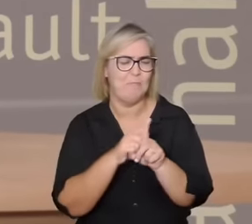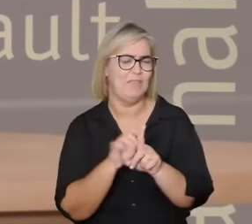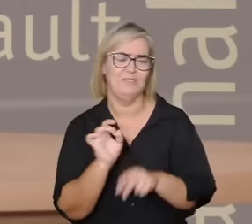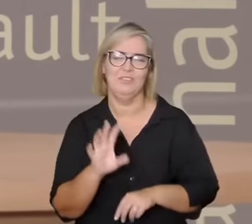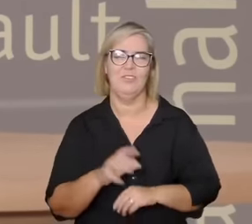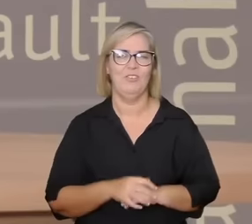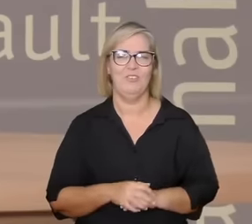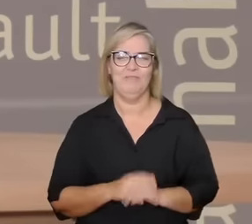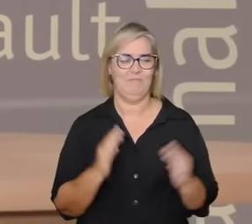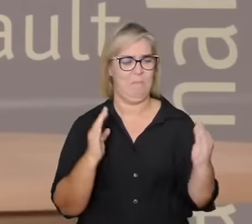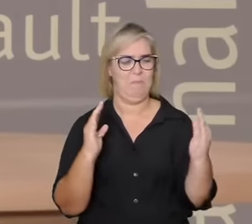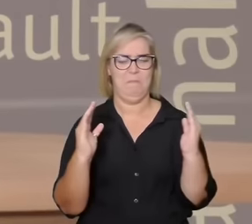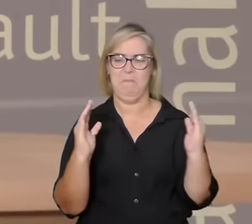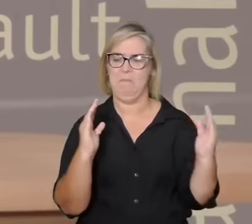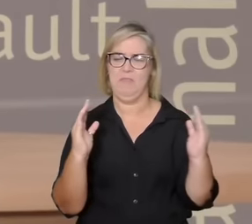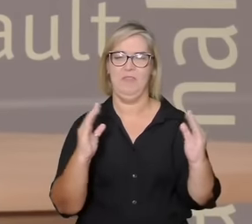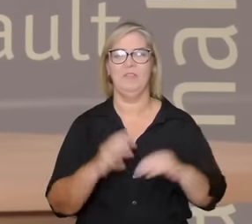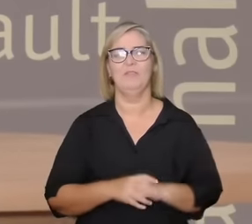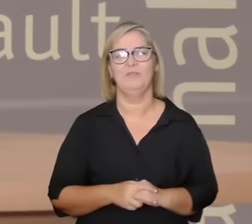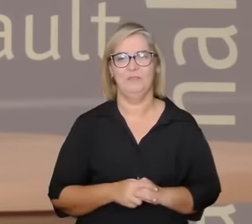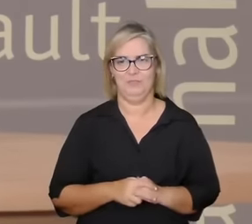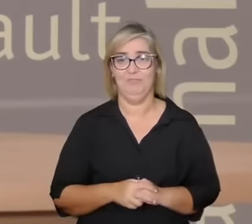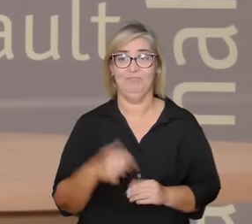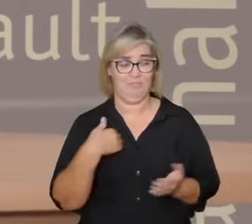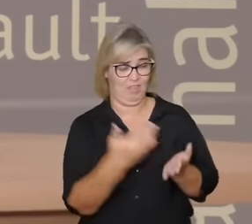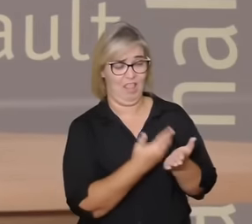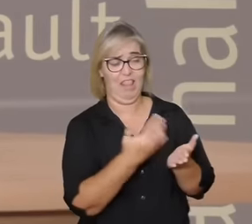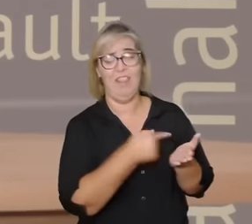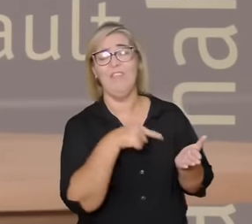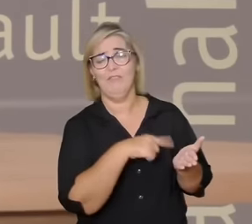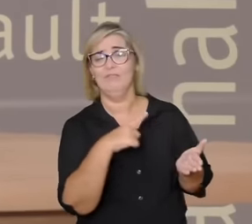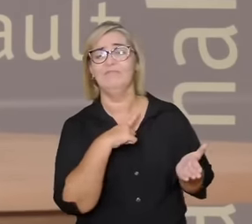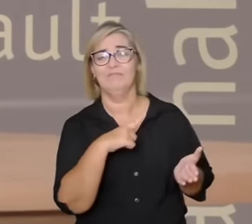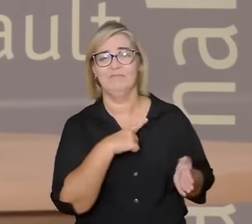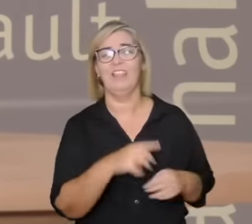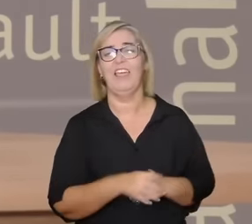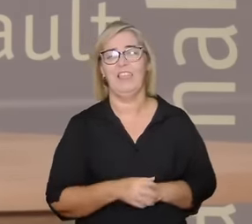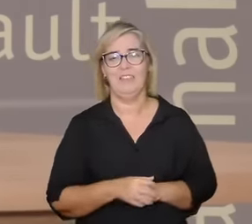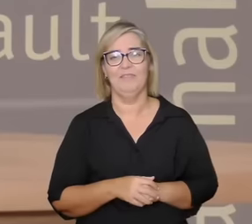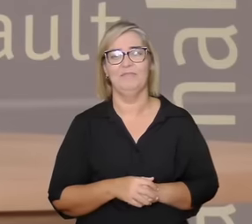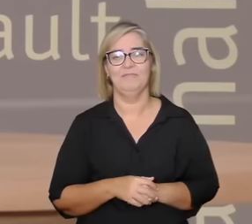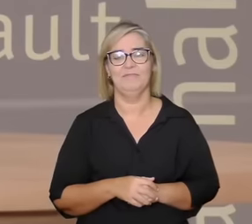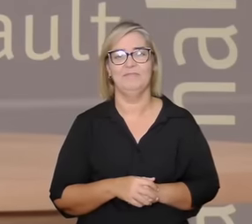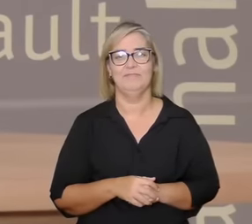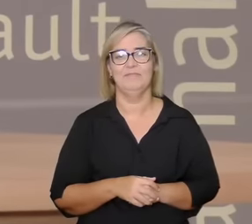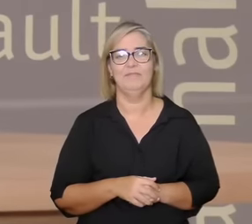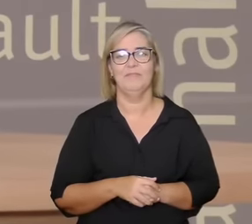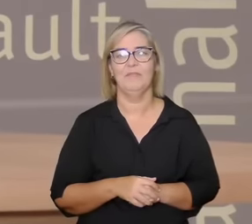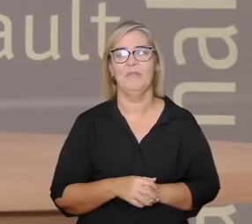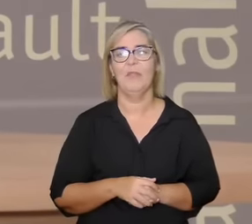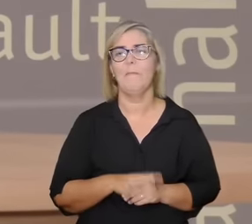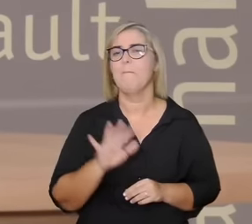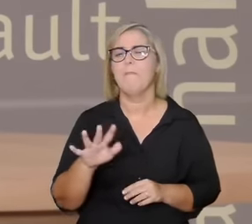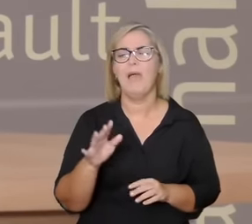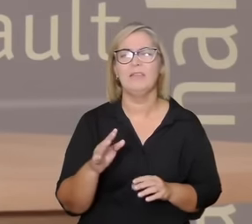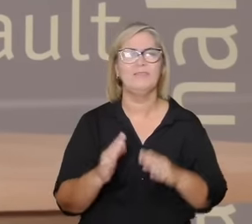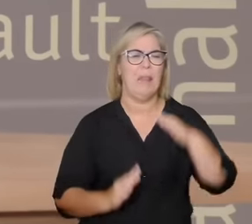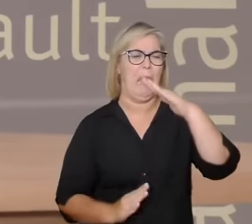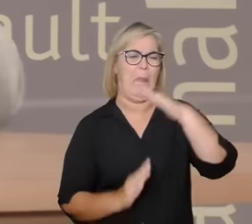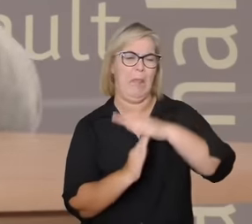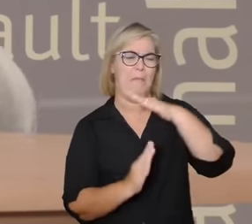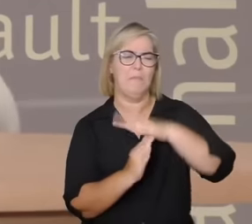por acaso eu comento isso em um dos capítulos eu trago as referências a paixão não dura mais que 24 meses no máximo